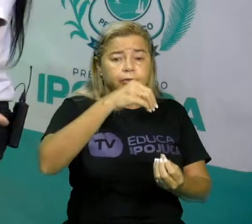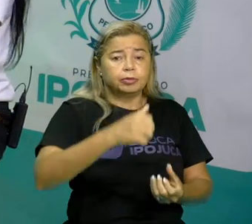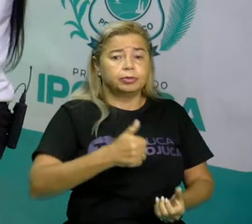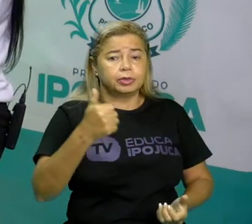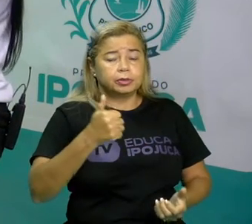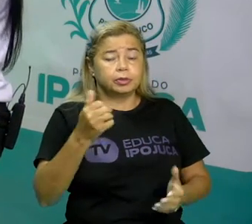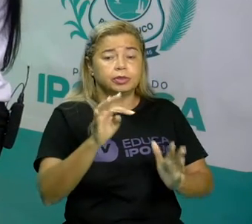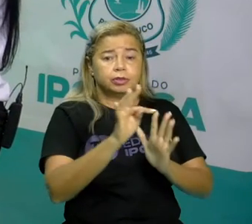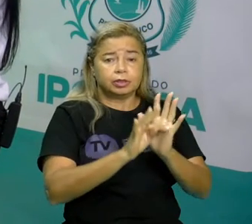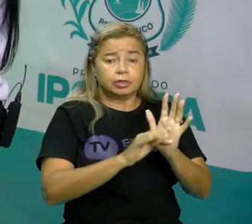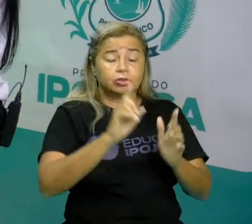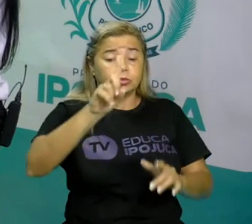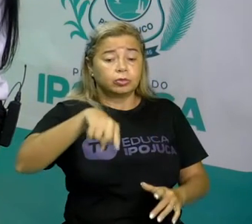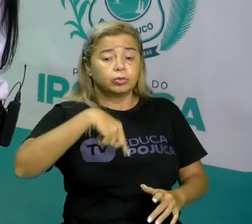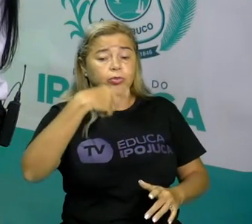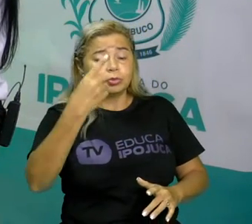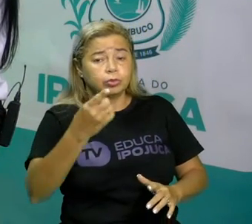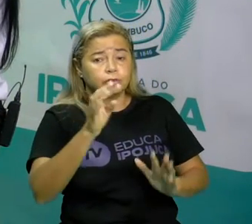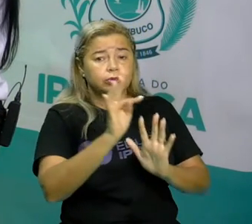Vermelho.